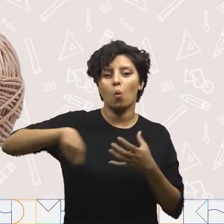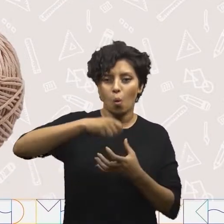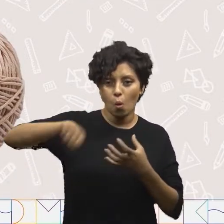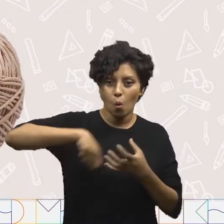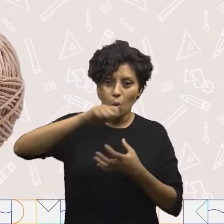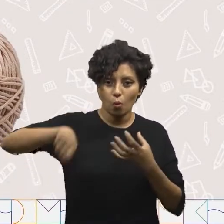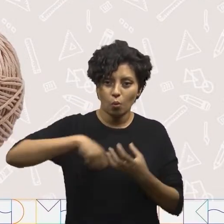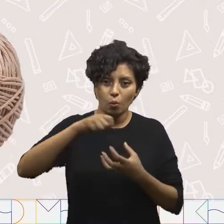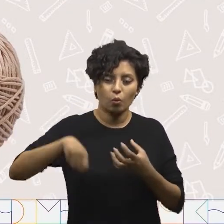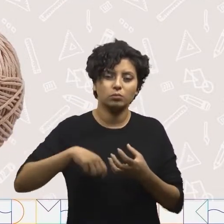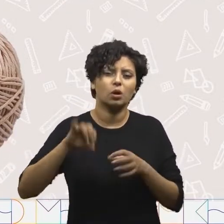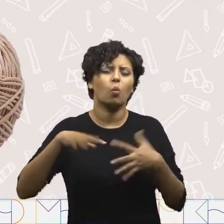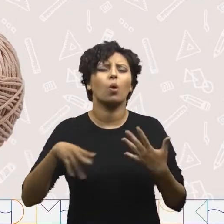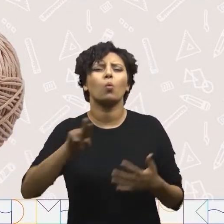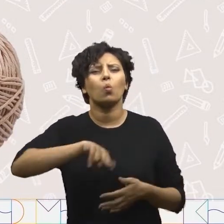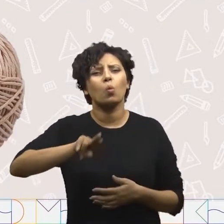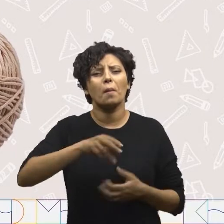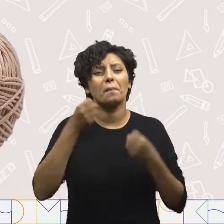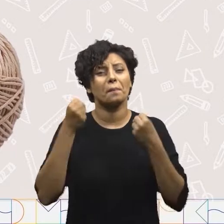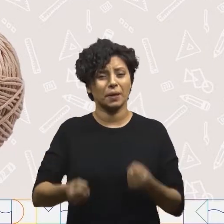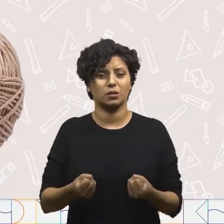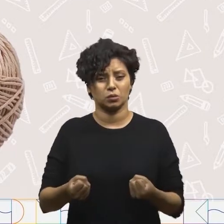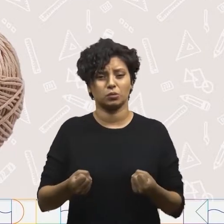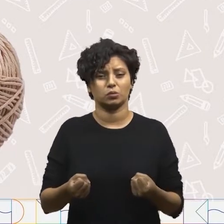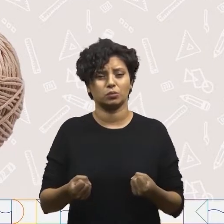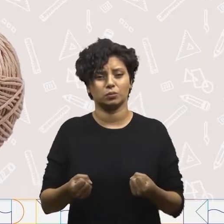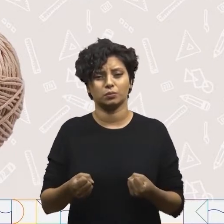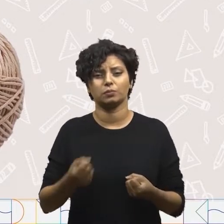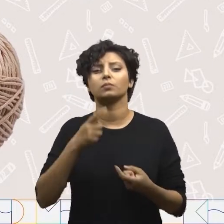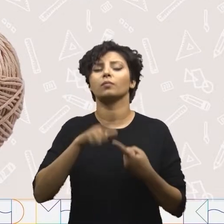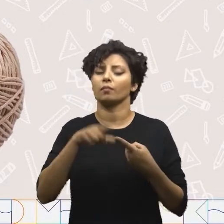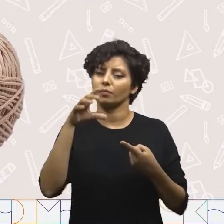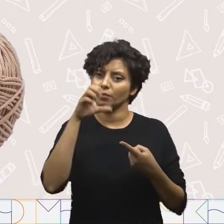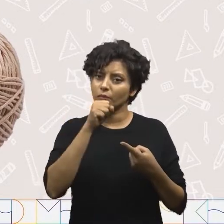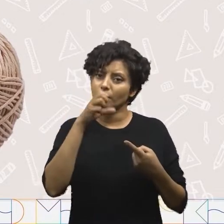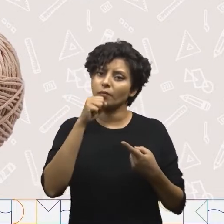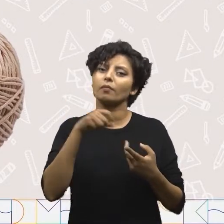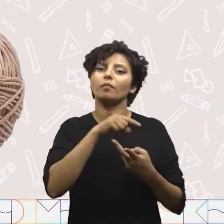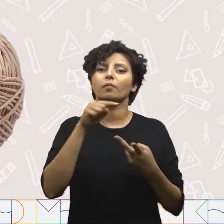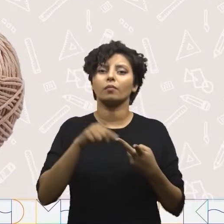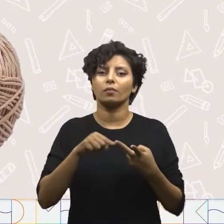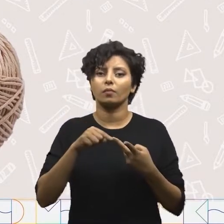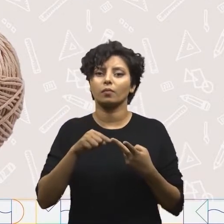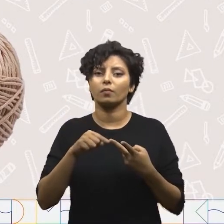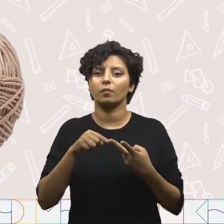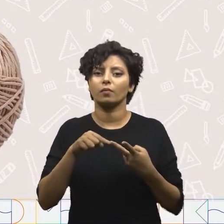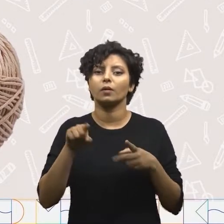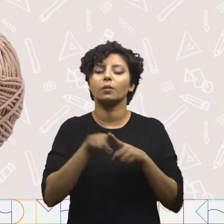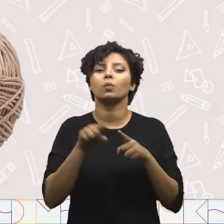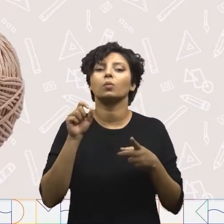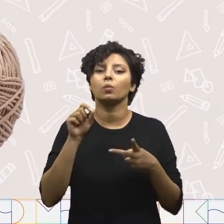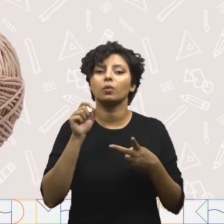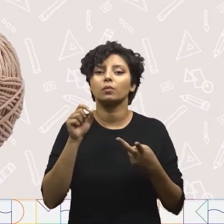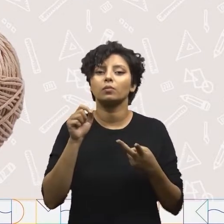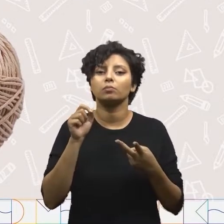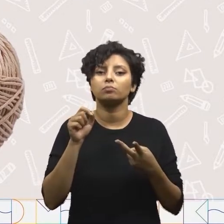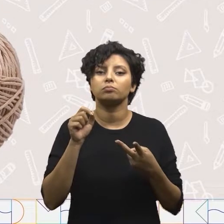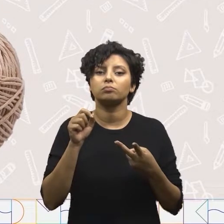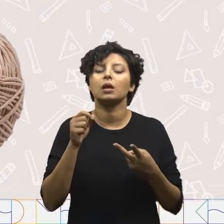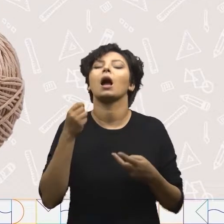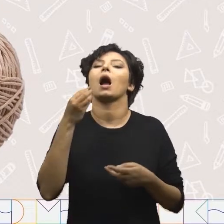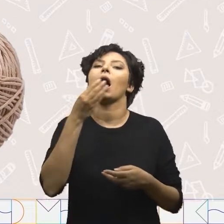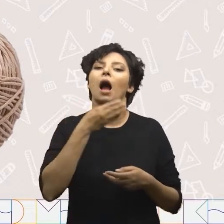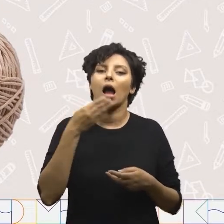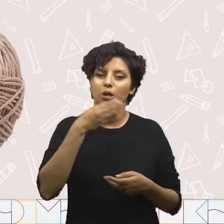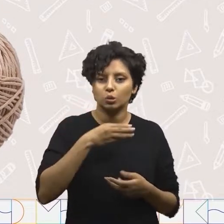O que nós compramos por peso? Compramos a laranja e compramos também o